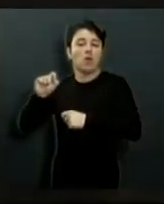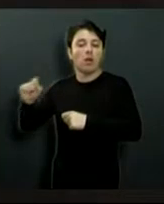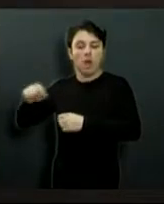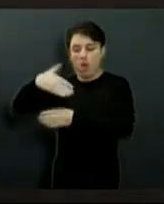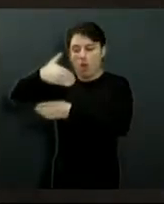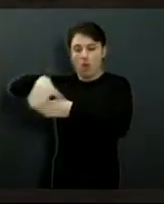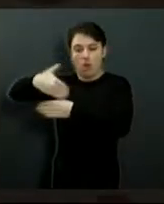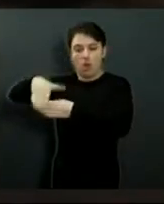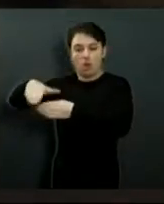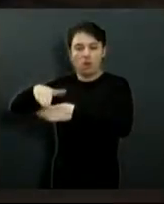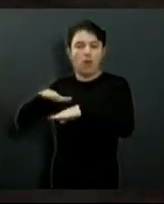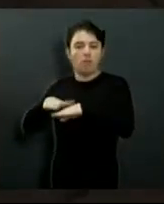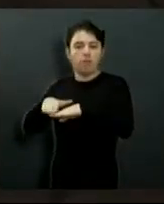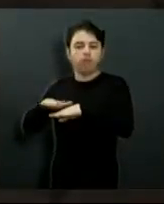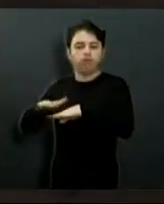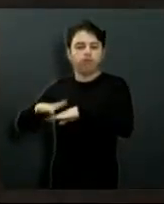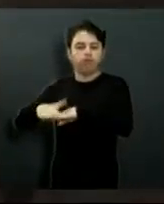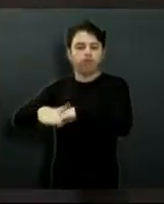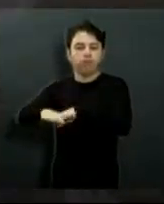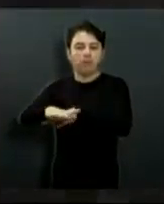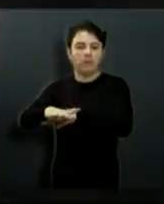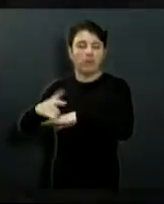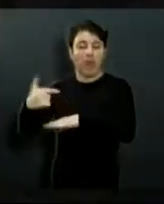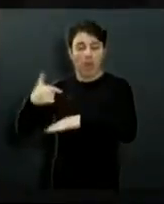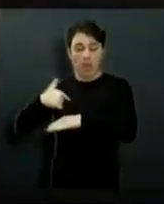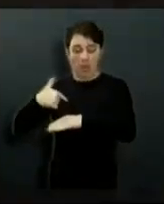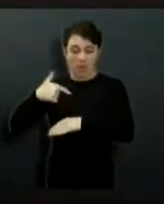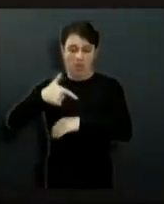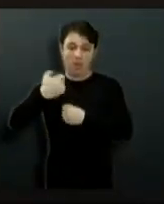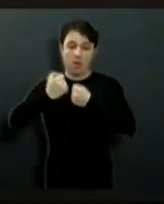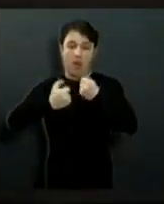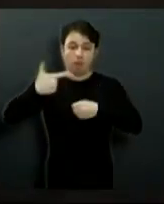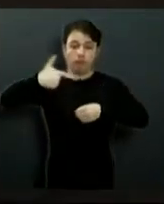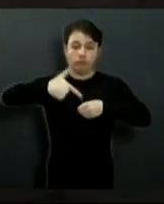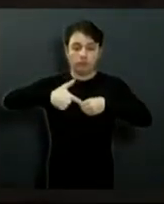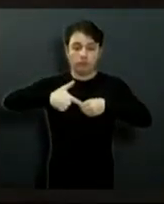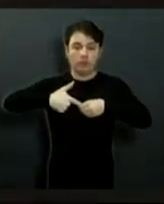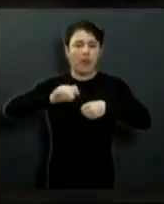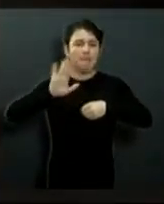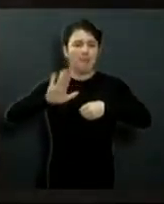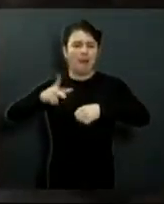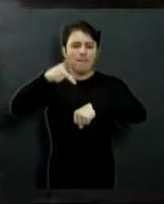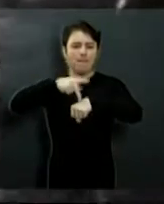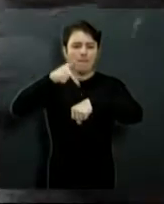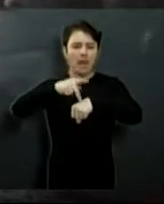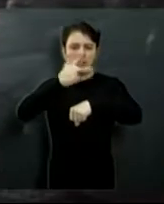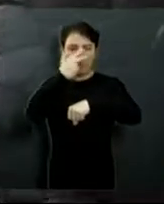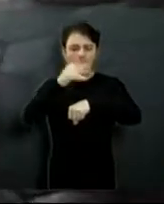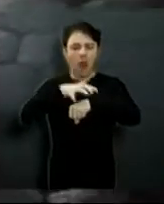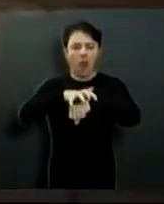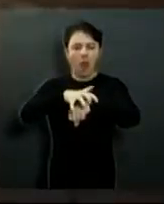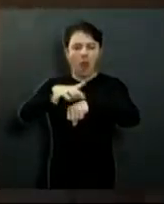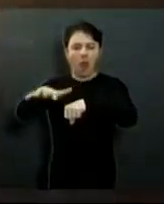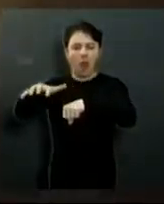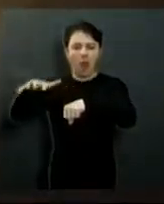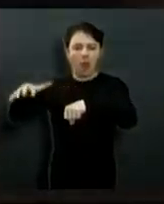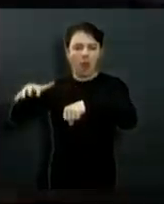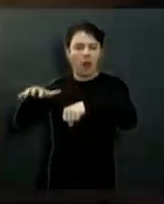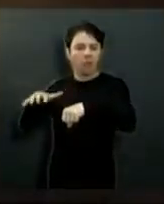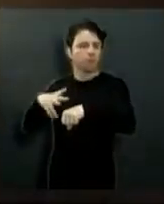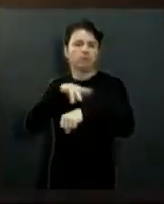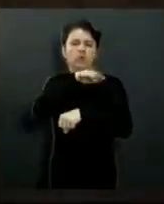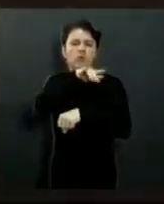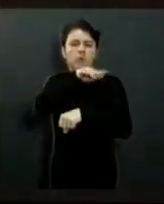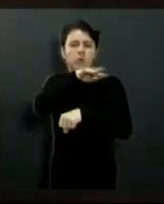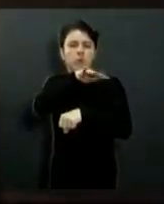acidente. Vim novamente abastecendo o posto aqui perto. E as pedras estão todas soltas também. Essa voz é minha. É um